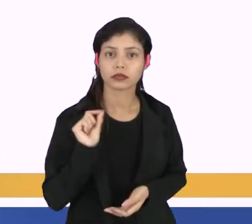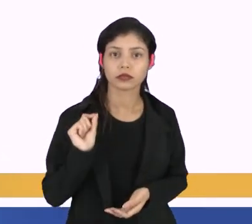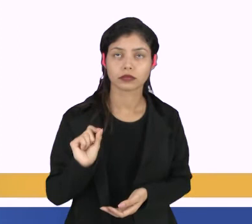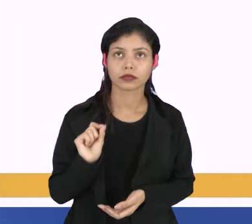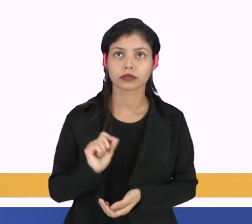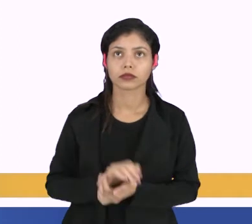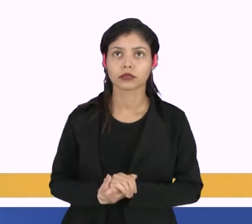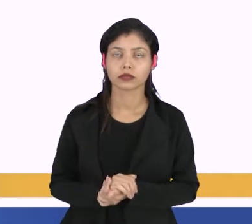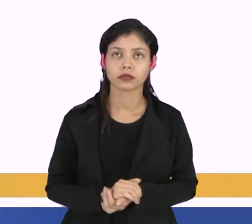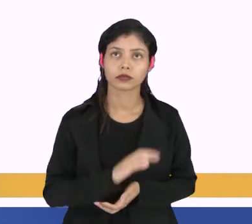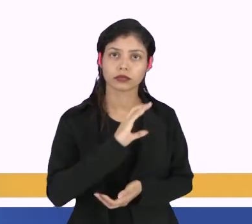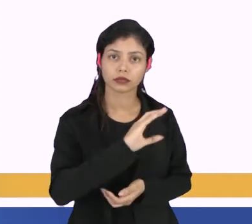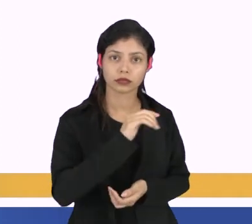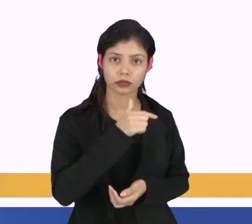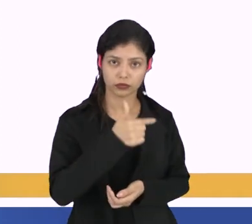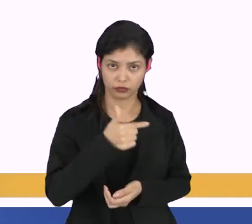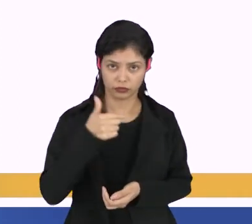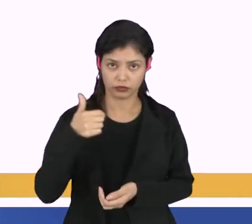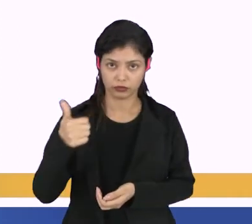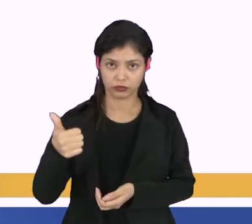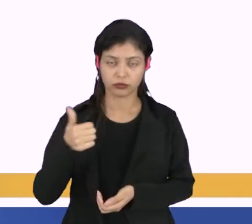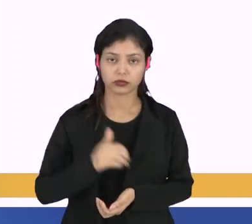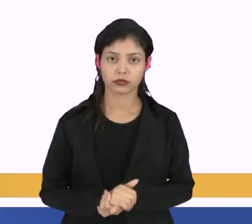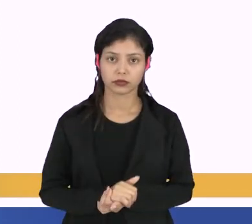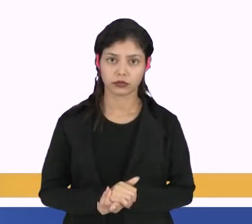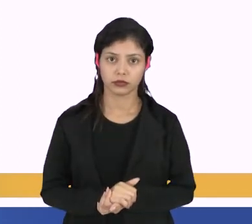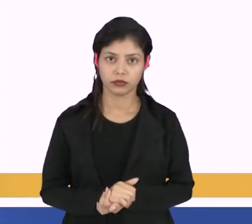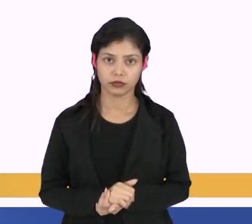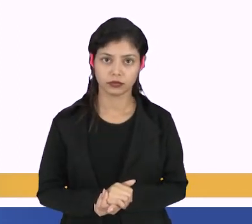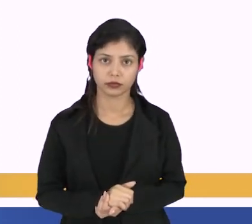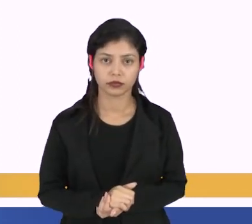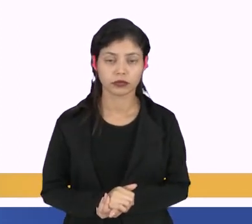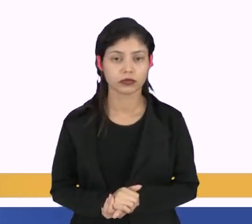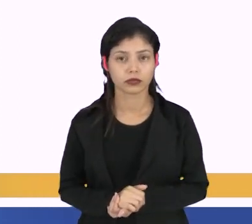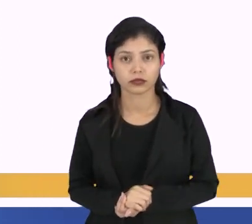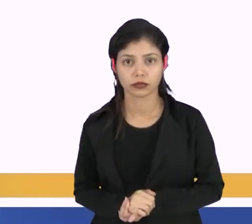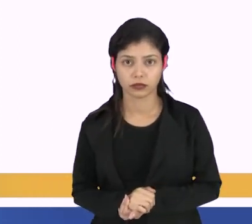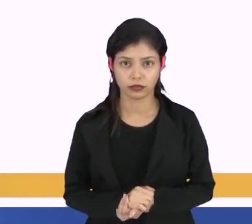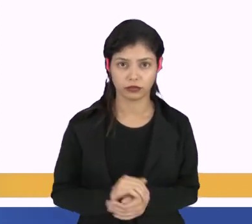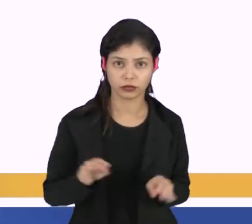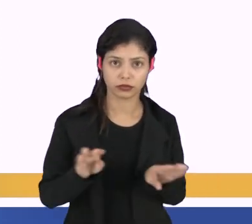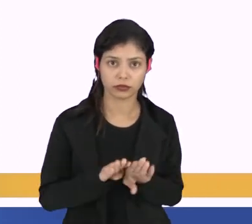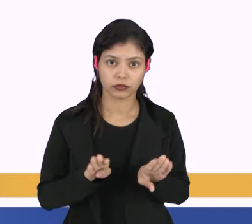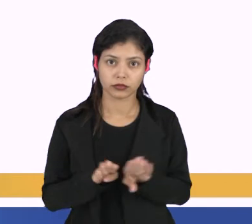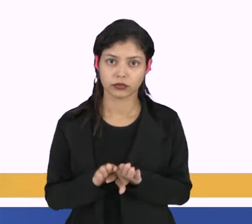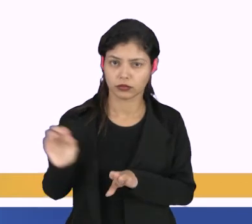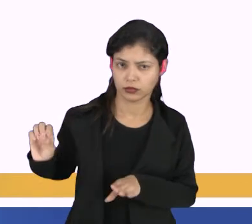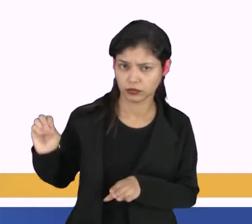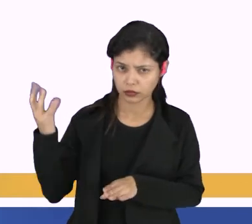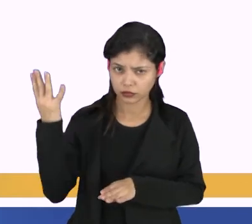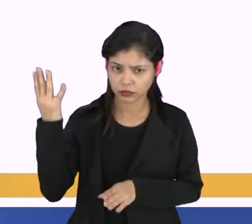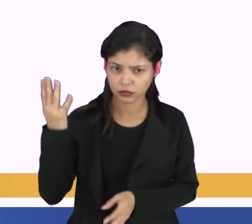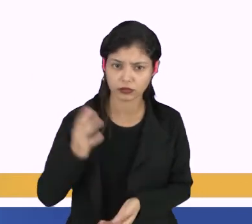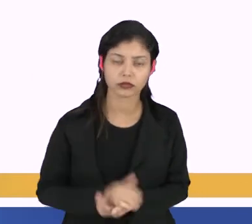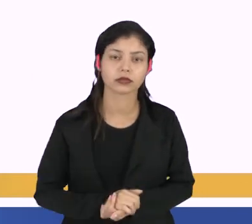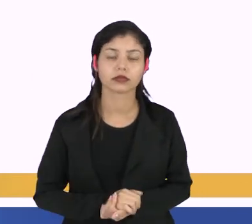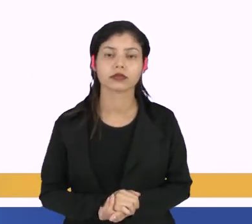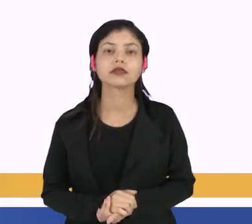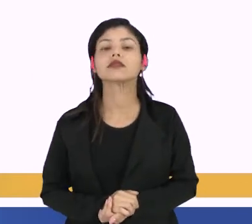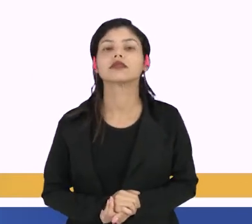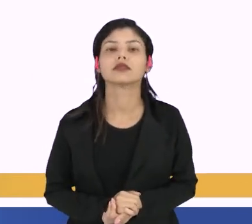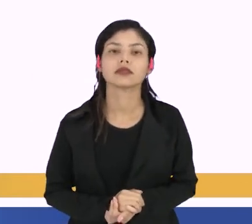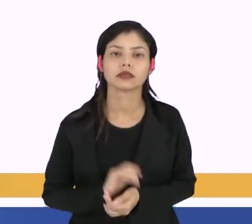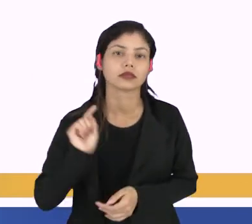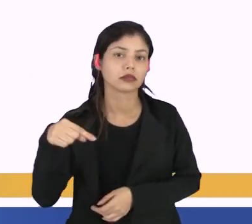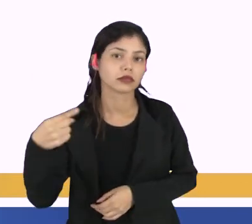o C21. E lá da nossa matriz C. Tudo bem? Então nesse caso, nós vamos multiplicar e